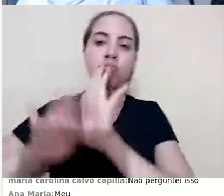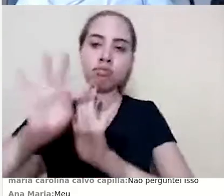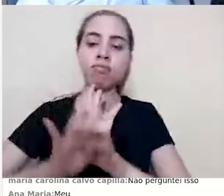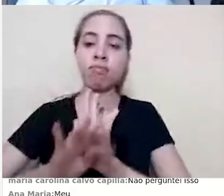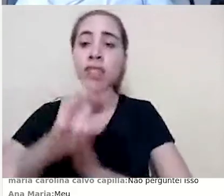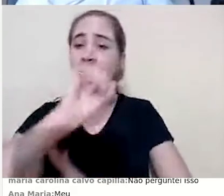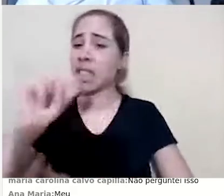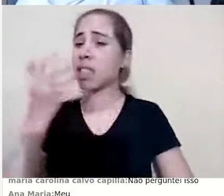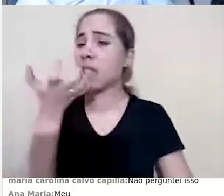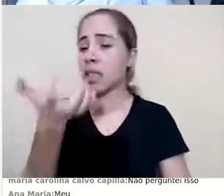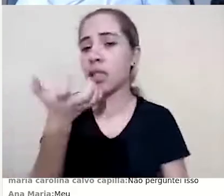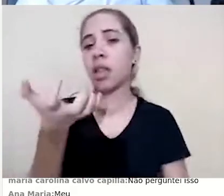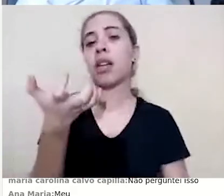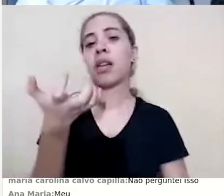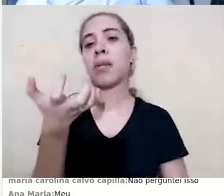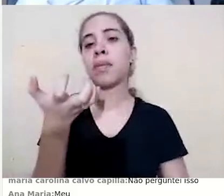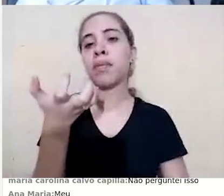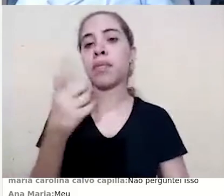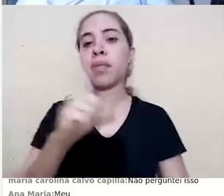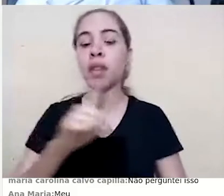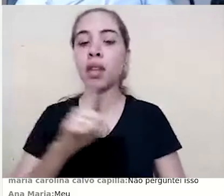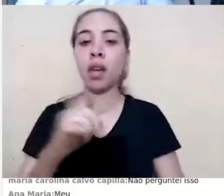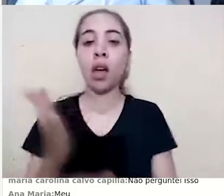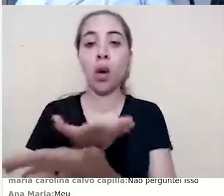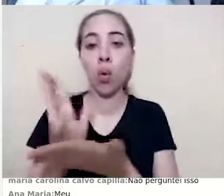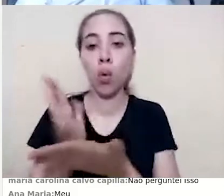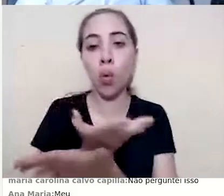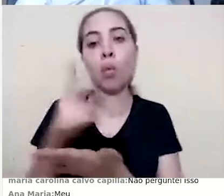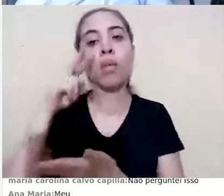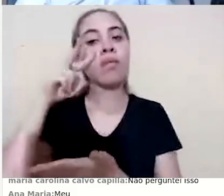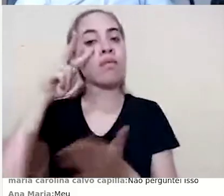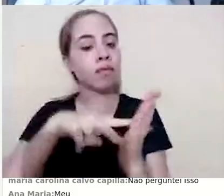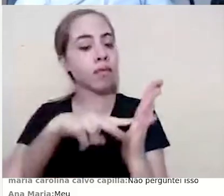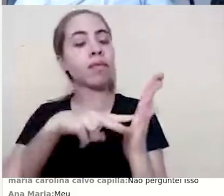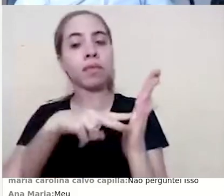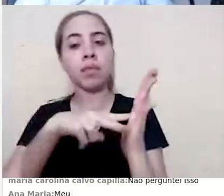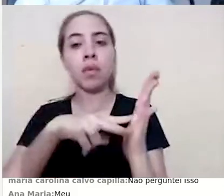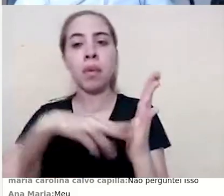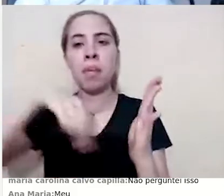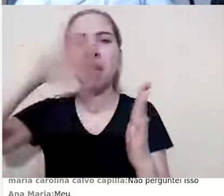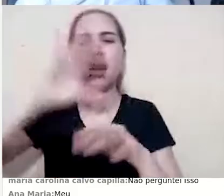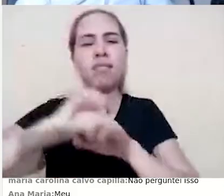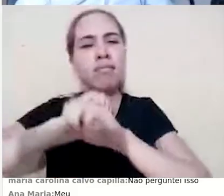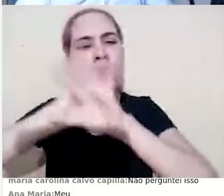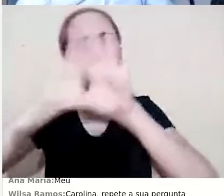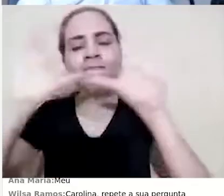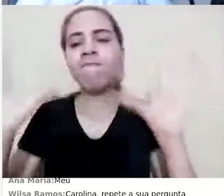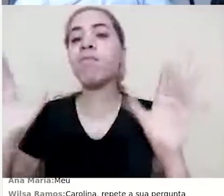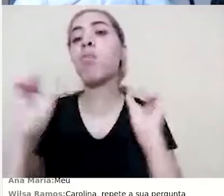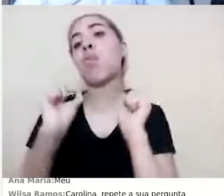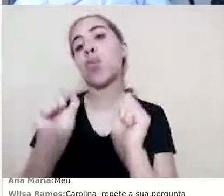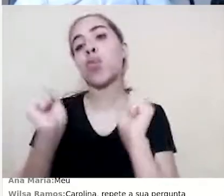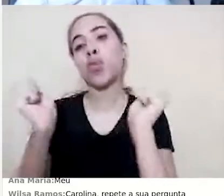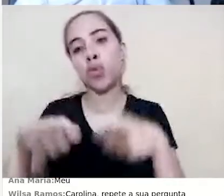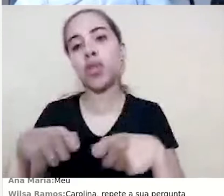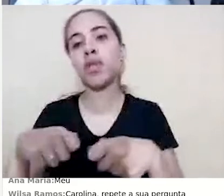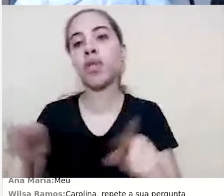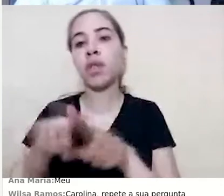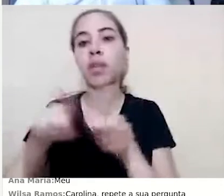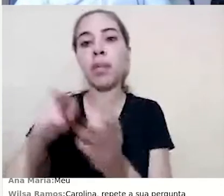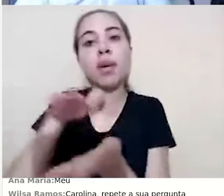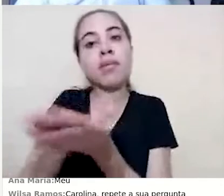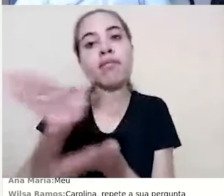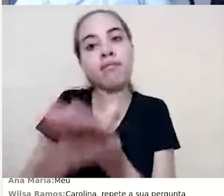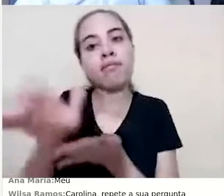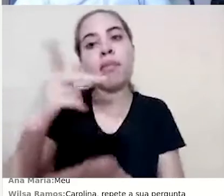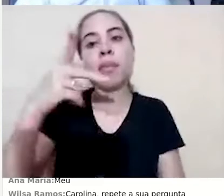você quiser ter uma visualização mais legível, você pode também imprimir em formato